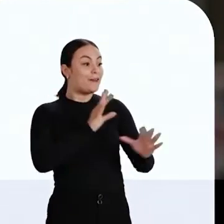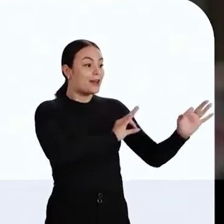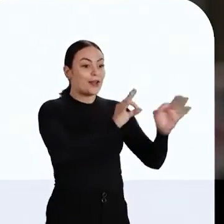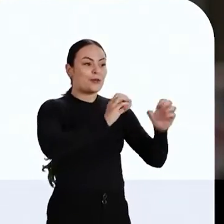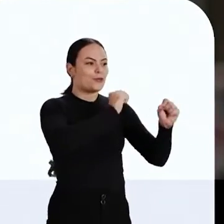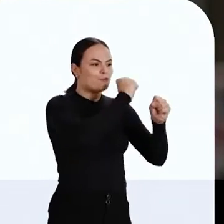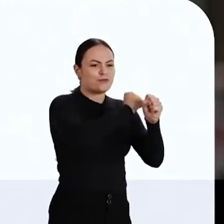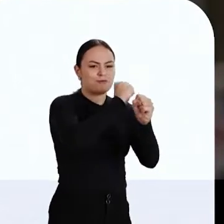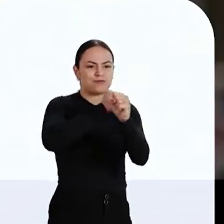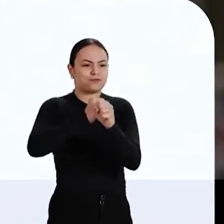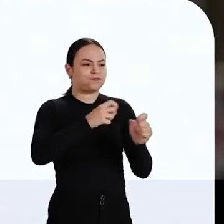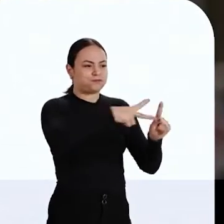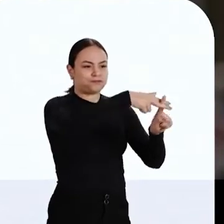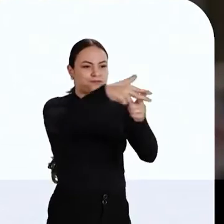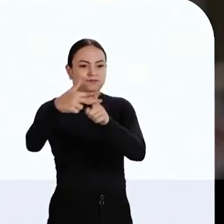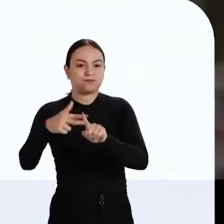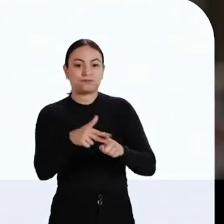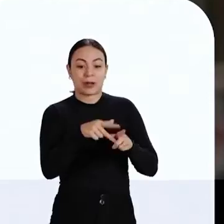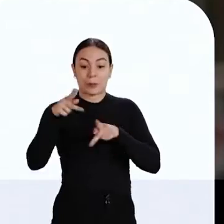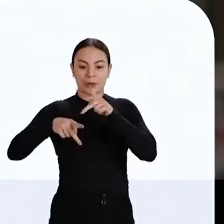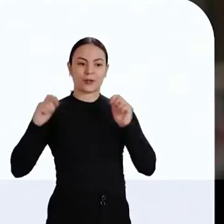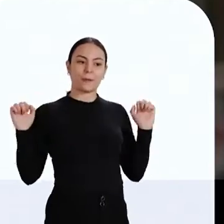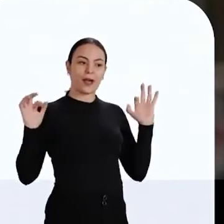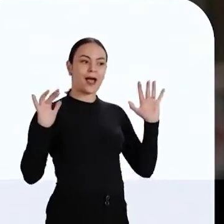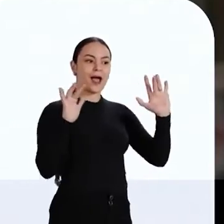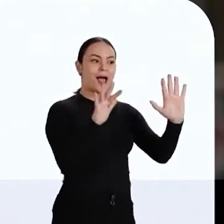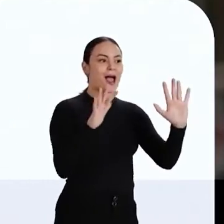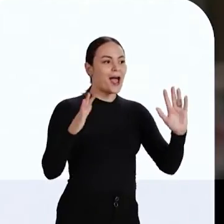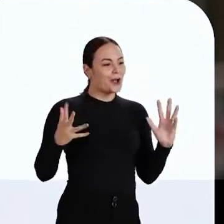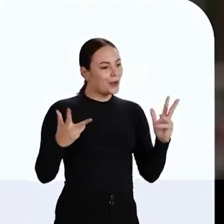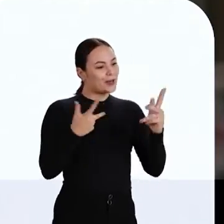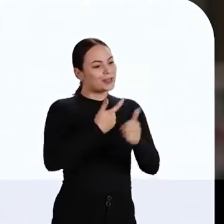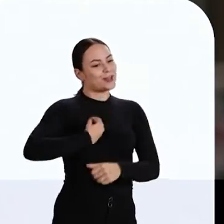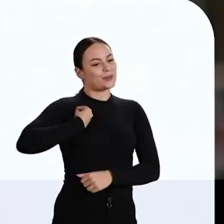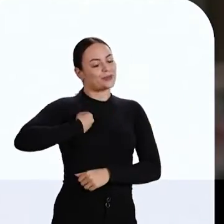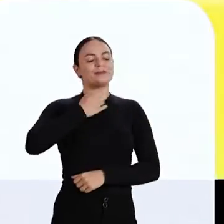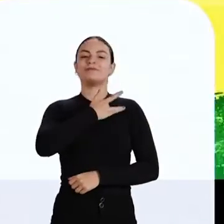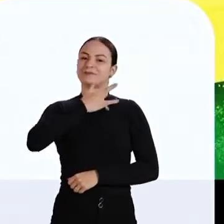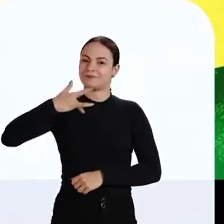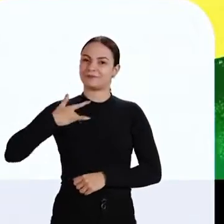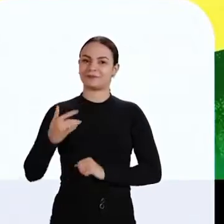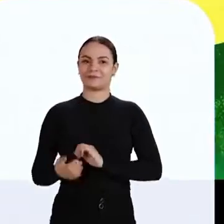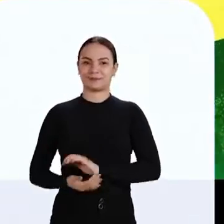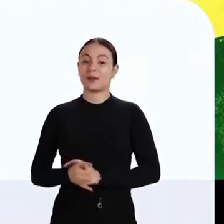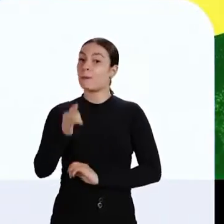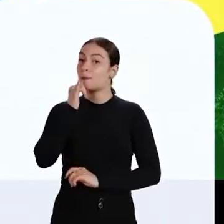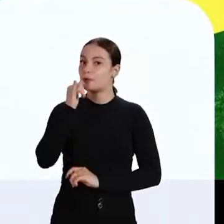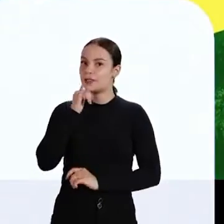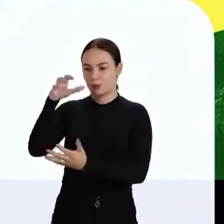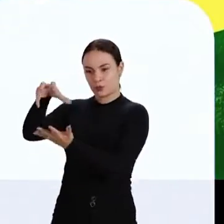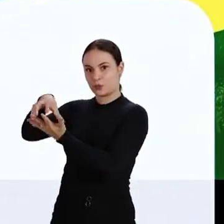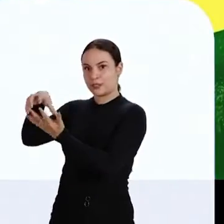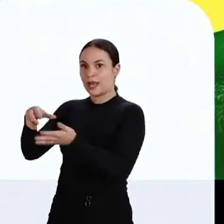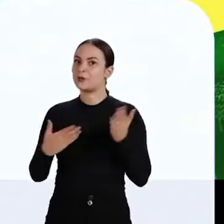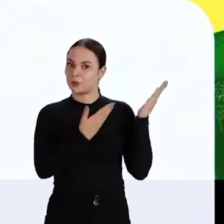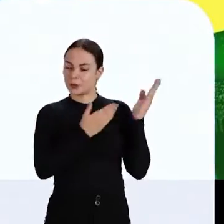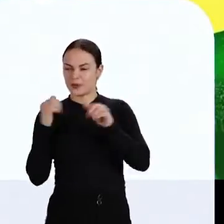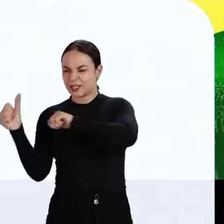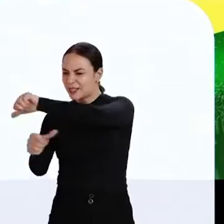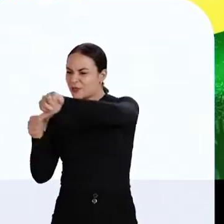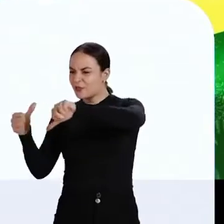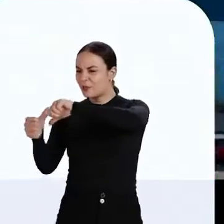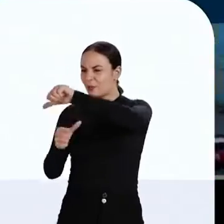população possa desfrutar ao máximo e viver com mais qualidade e saúde. O estádio Aluísio Ferreira será